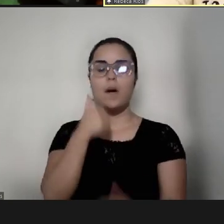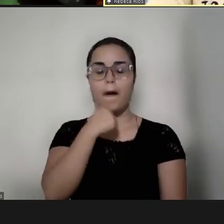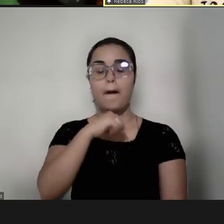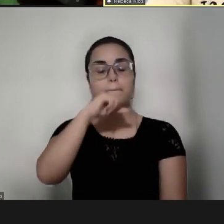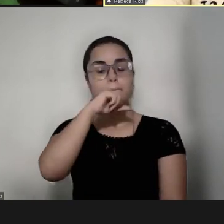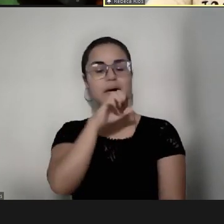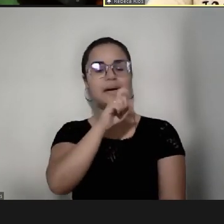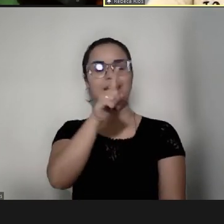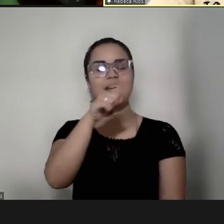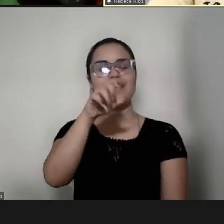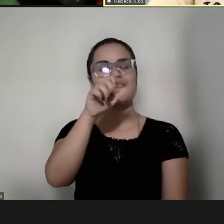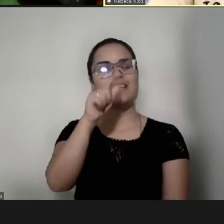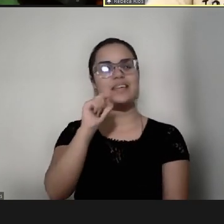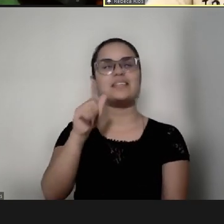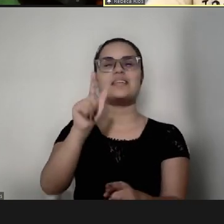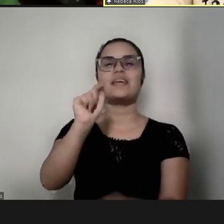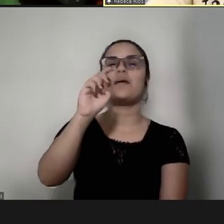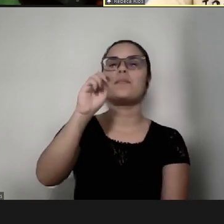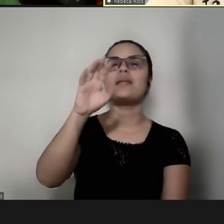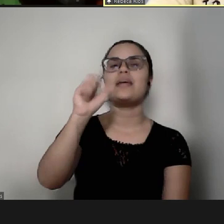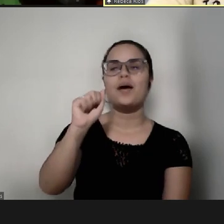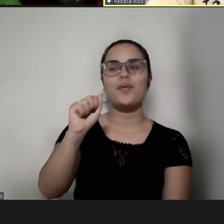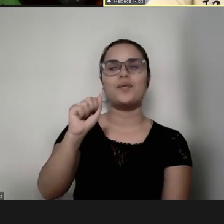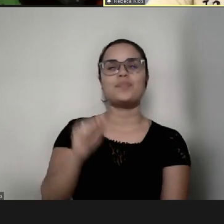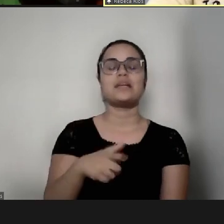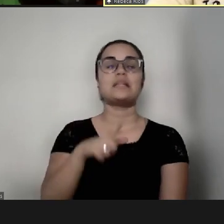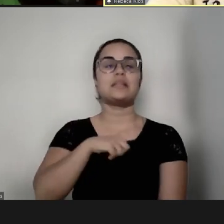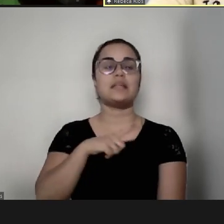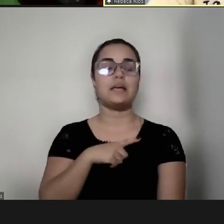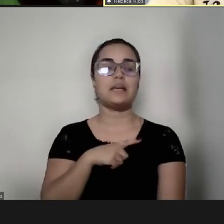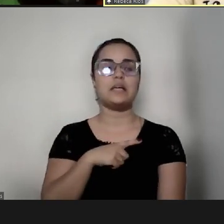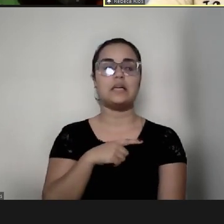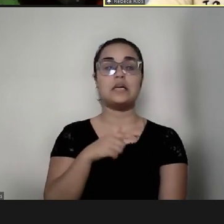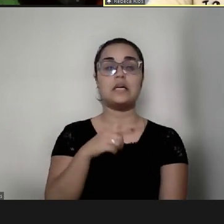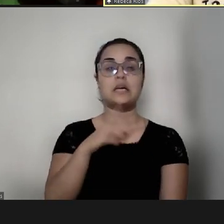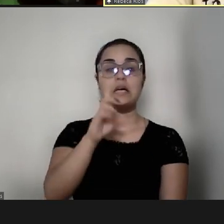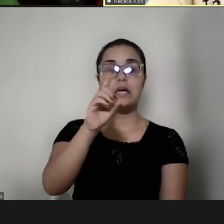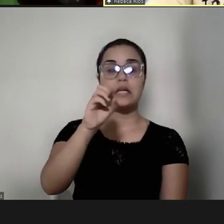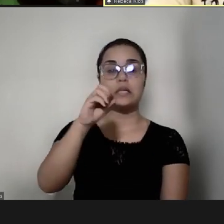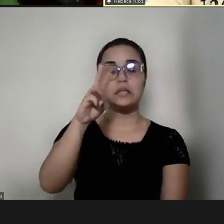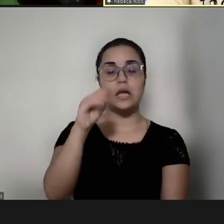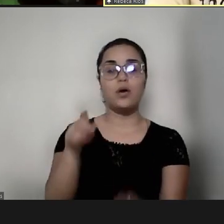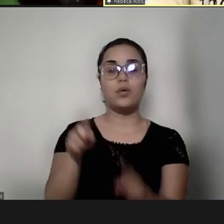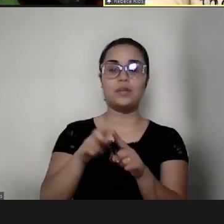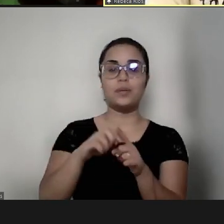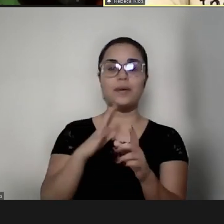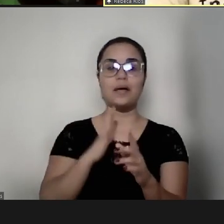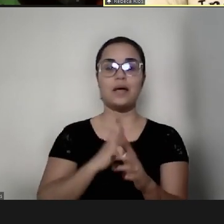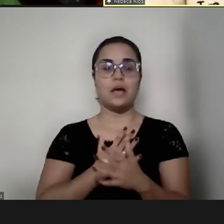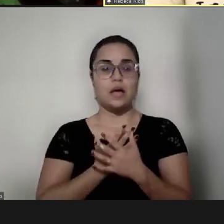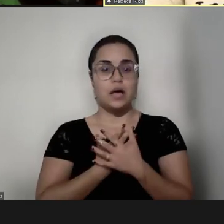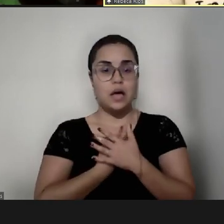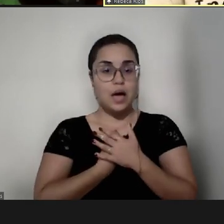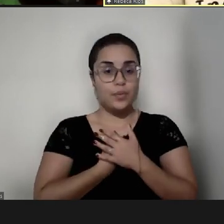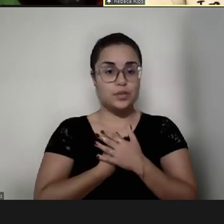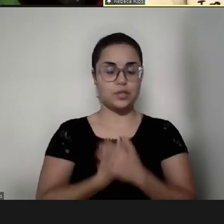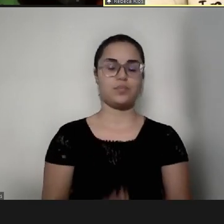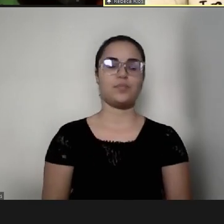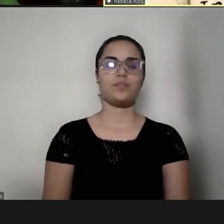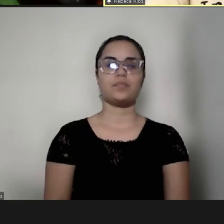e do Gabriel, de 7 anos, que tem síndrome de Down e autismo. Possuem a página no Instagram